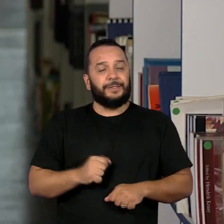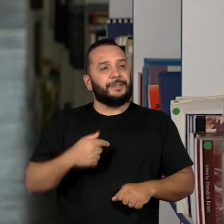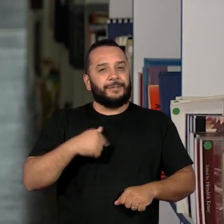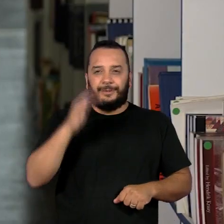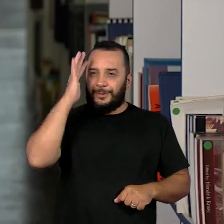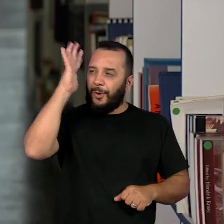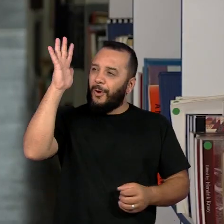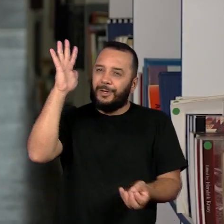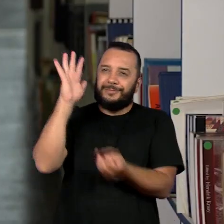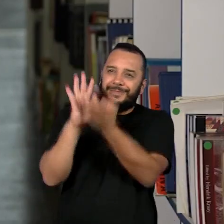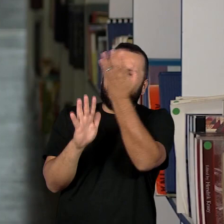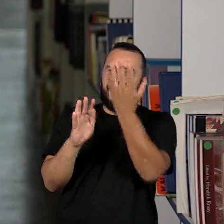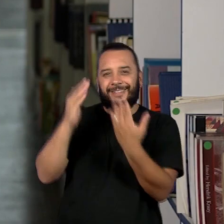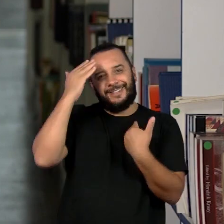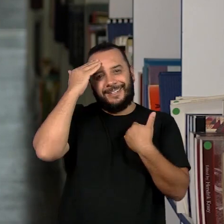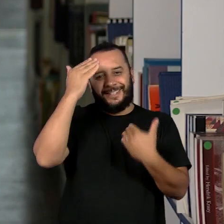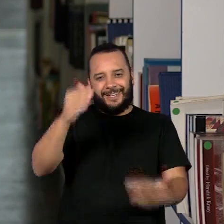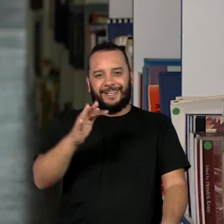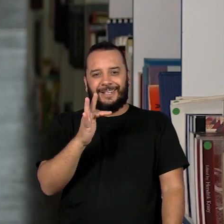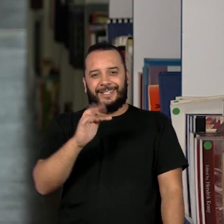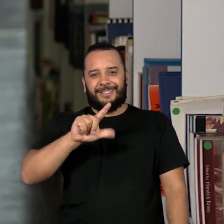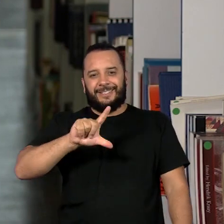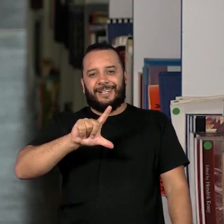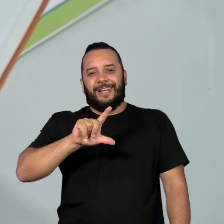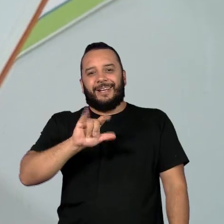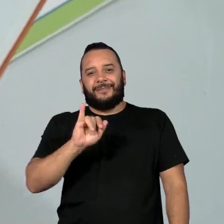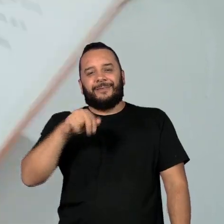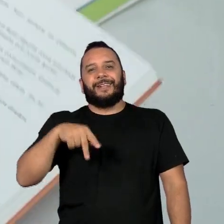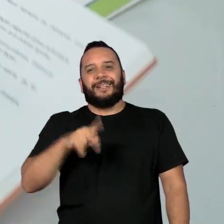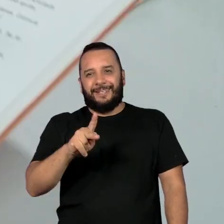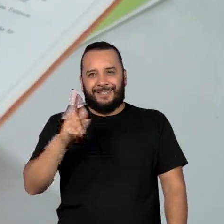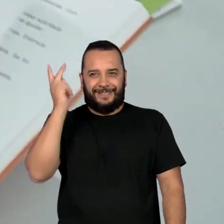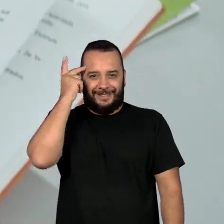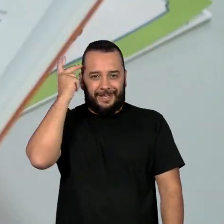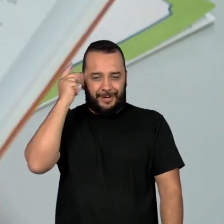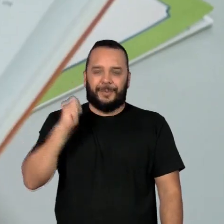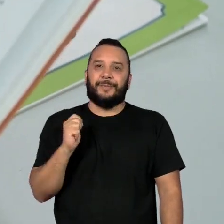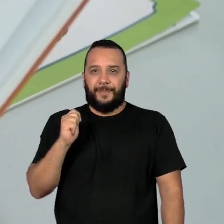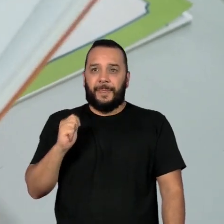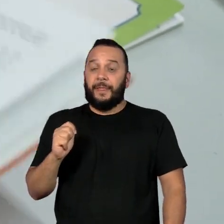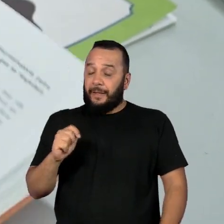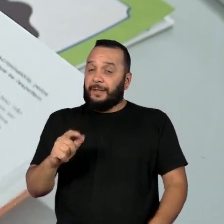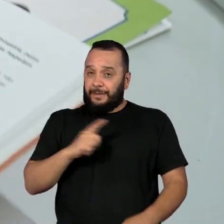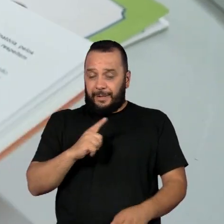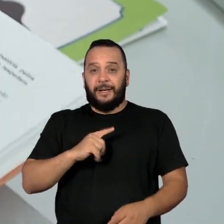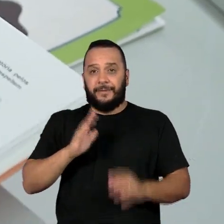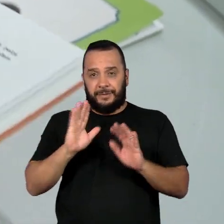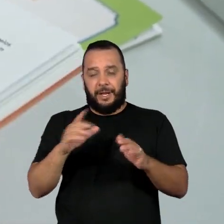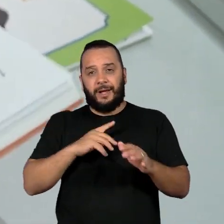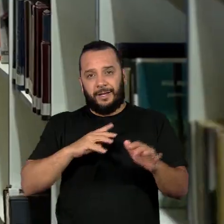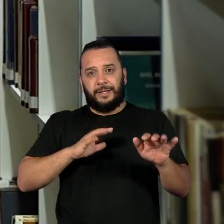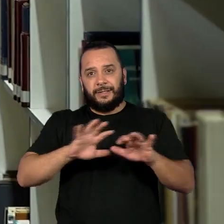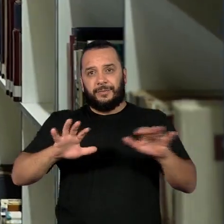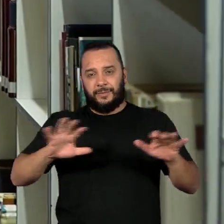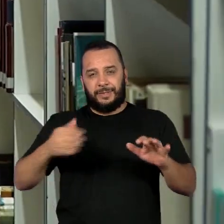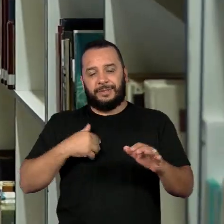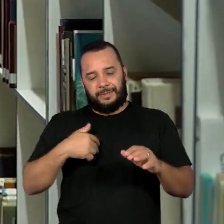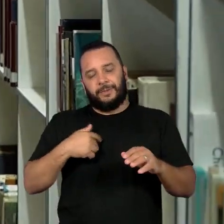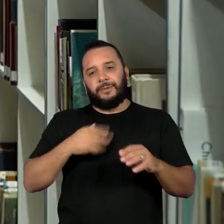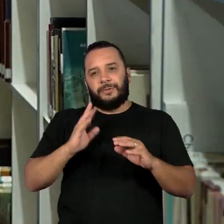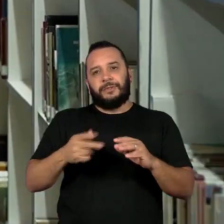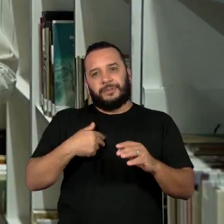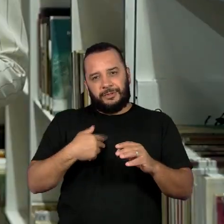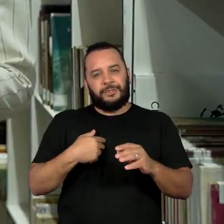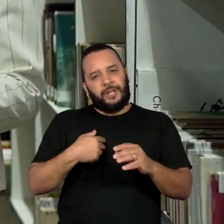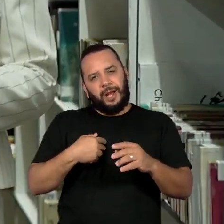realizado, graças à Frink Sampa, ela teve na Bienal, a Frink. E eu lancei meu livro na